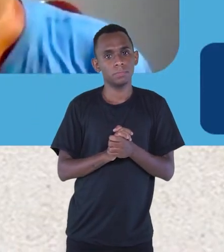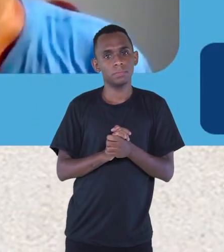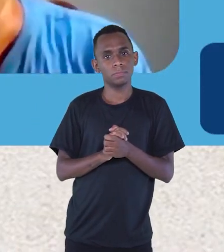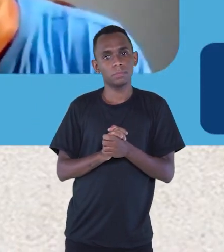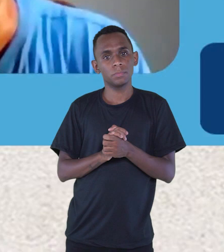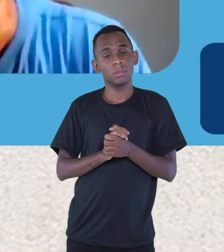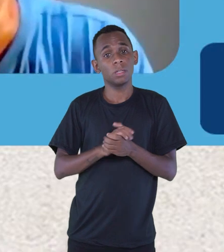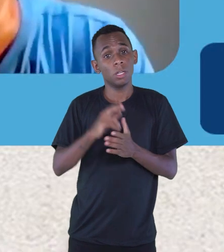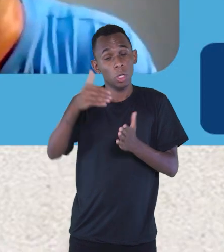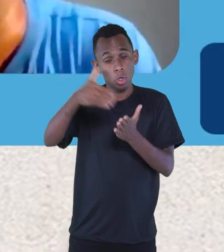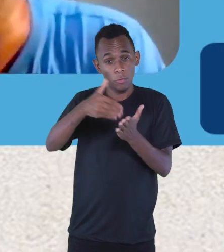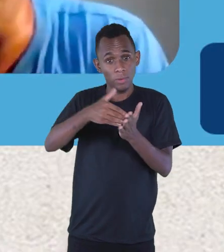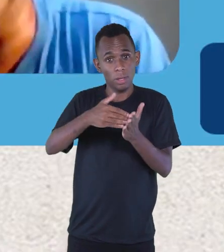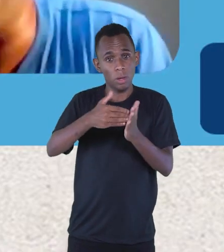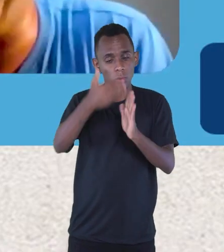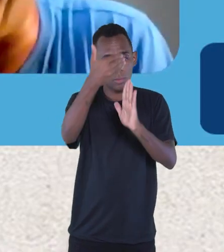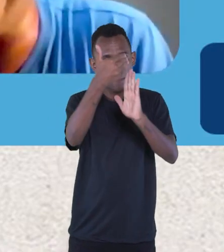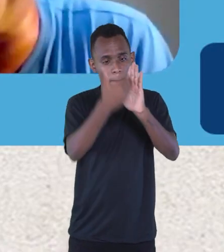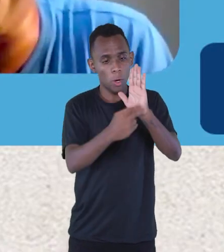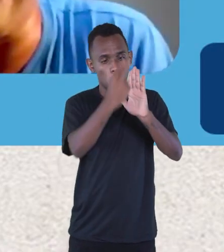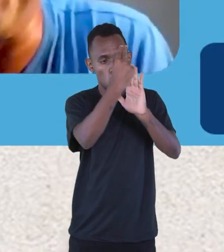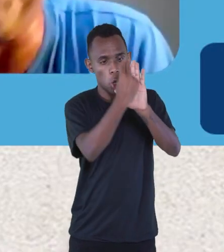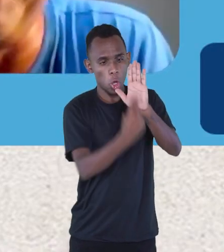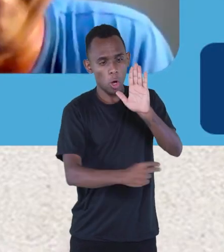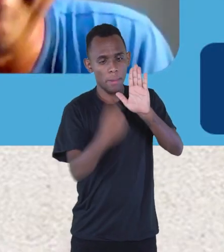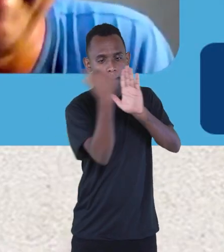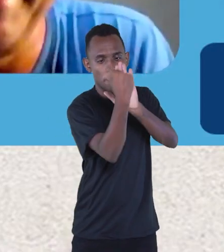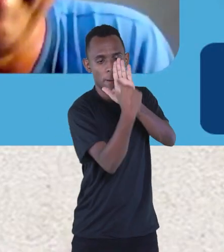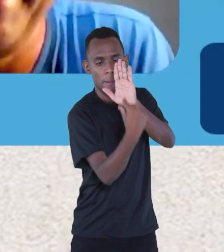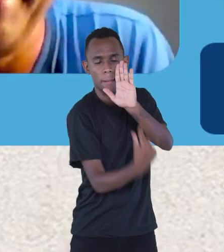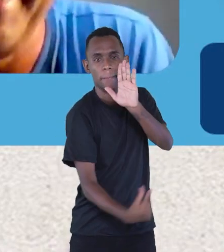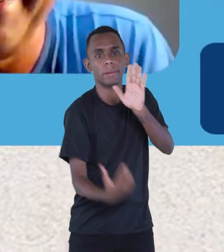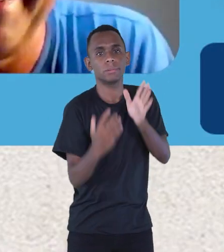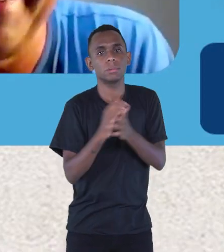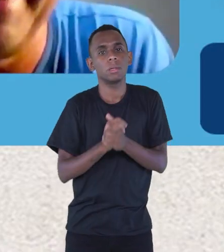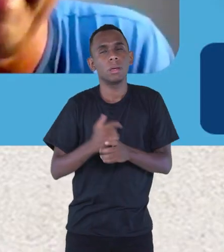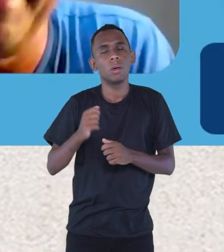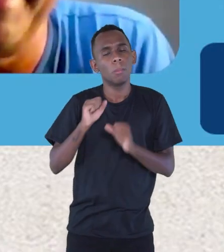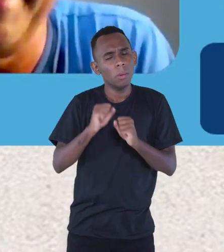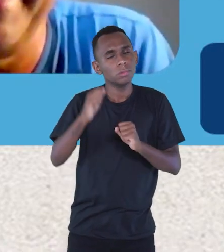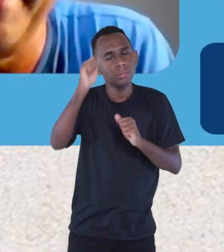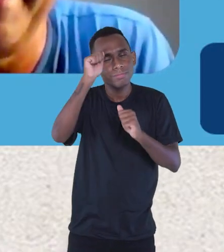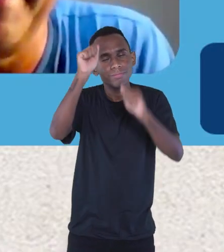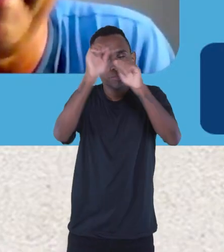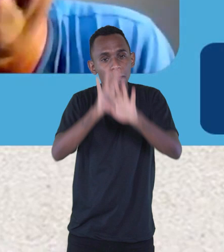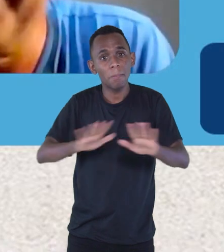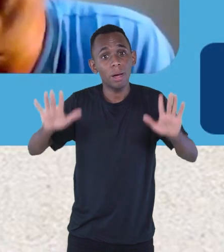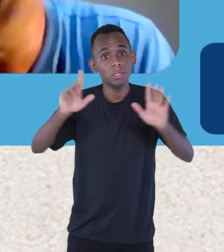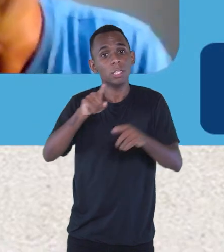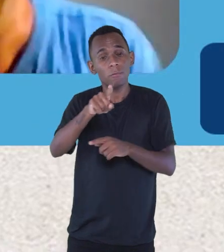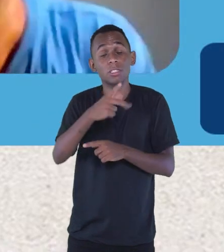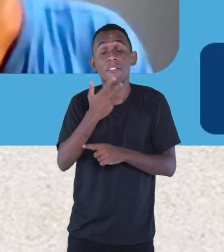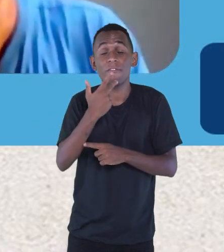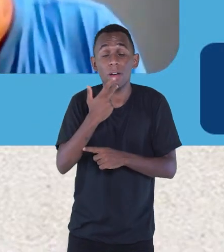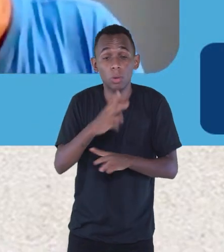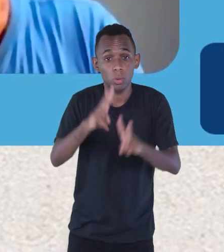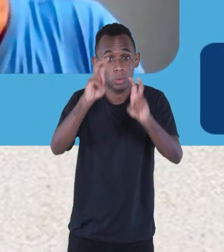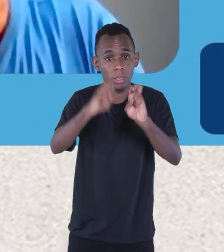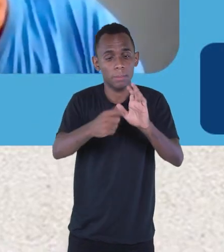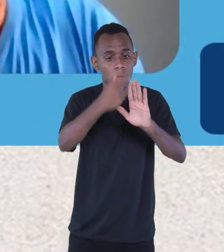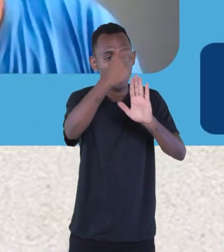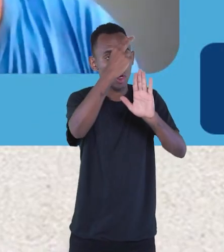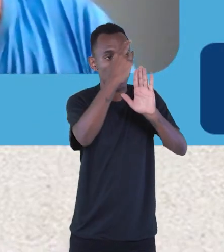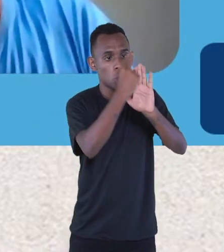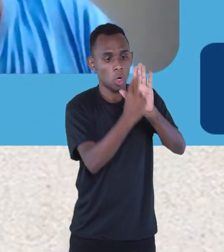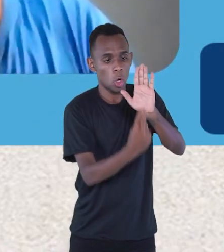e emocionou. As pessoas lá choraram quando eu vi. Eu posso imaginar. tem isso, você citou aí o acróstico que você